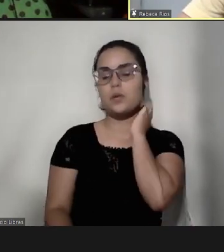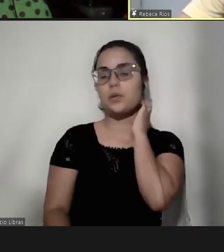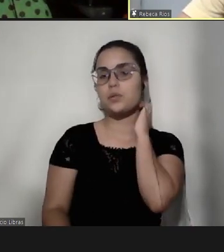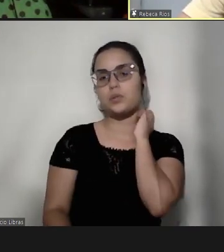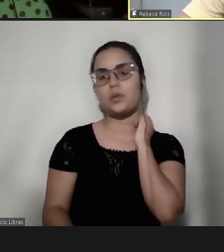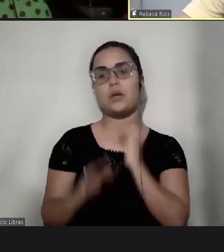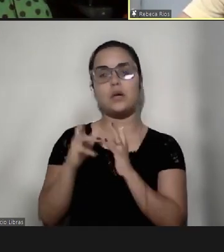tudo, né, gente?